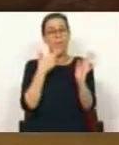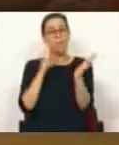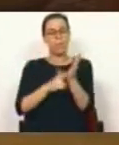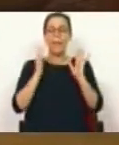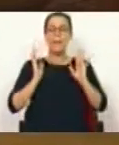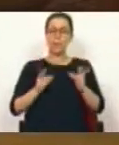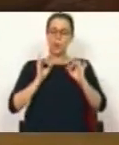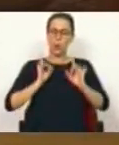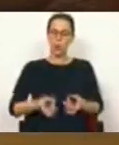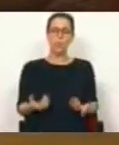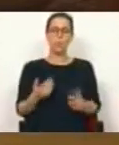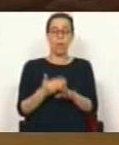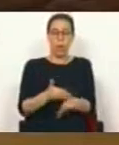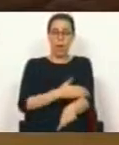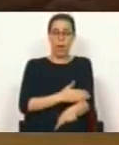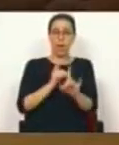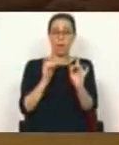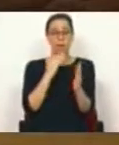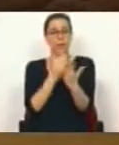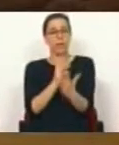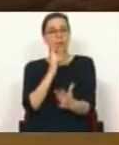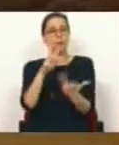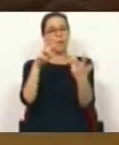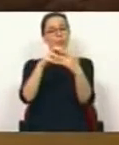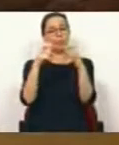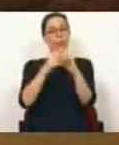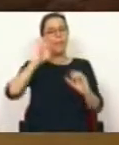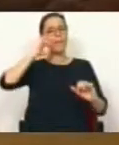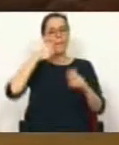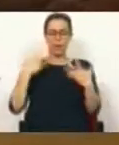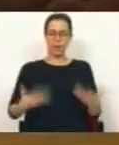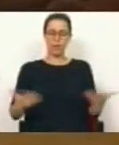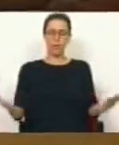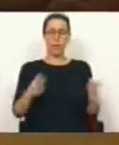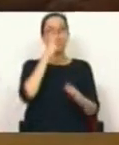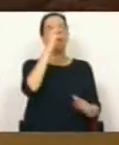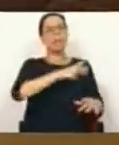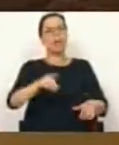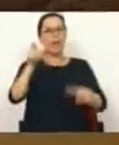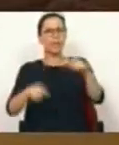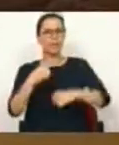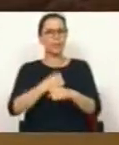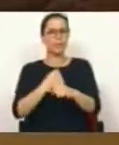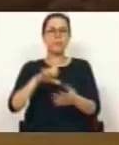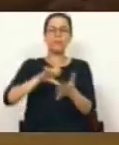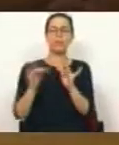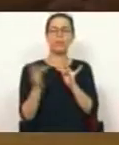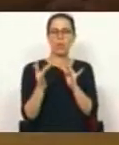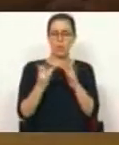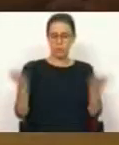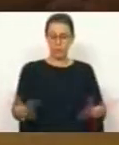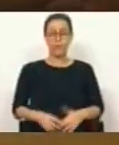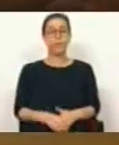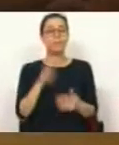que é preciso começar o quanto antes a dar resposta aos problemas que afetam atualmente milhares de trabalhadores dos centros de contacto.